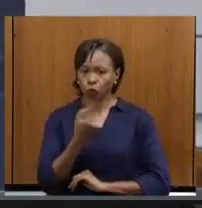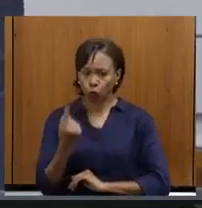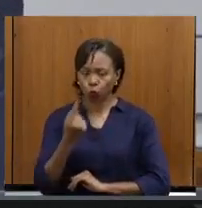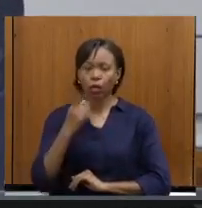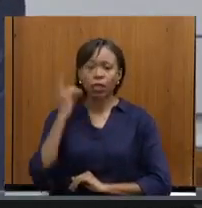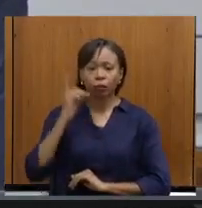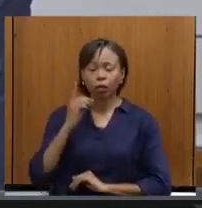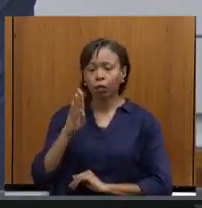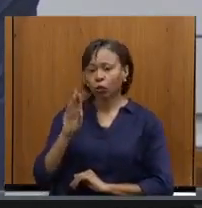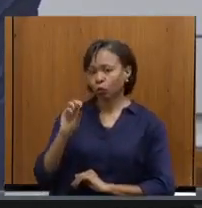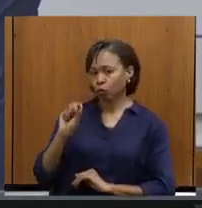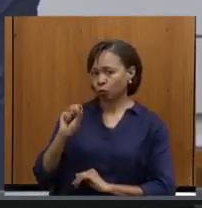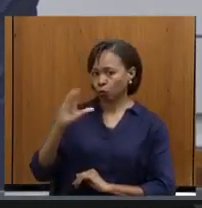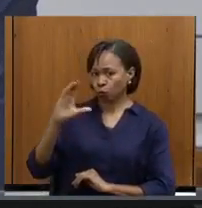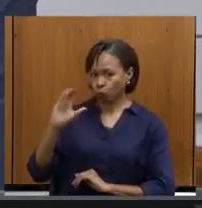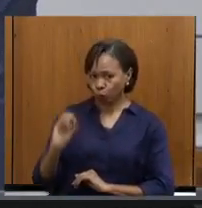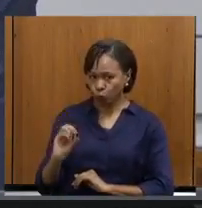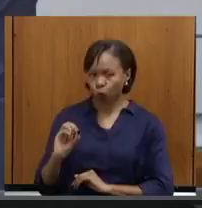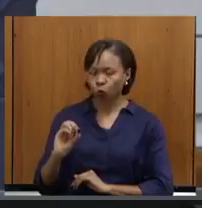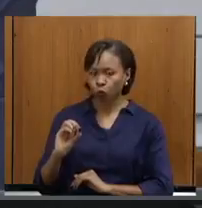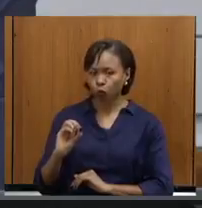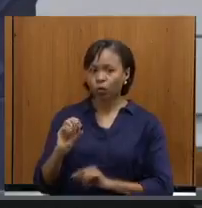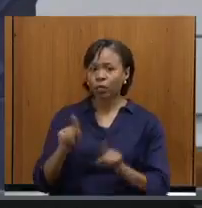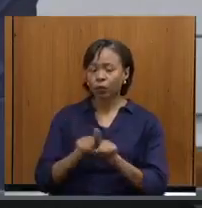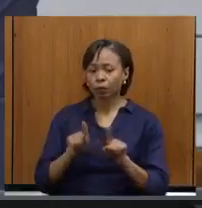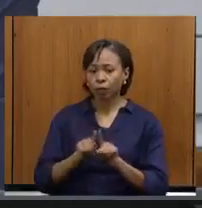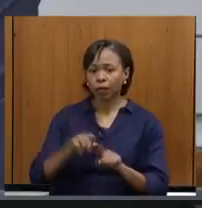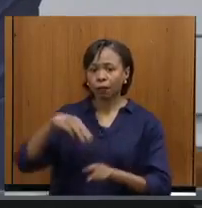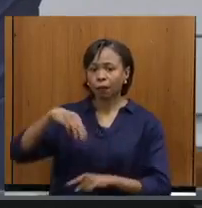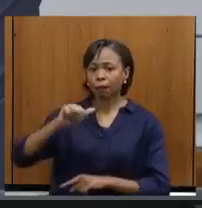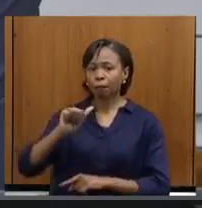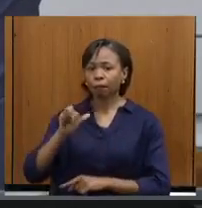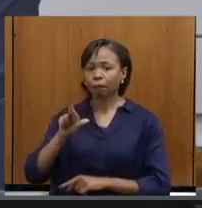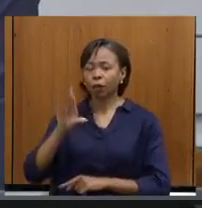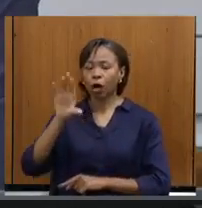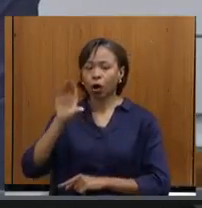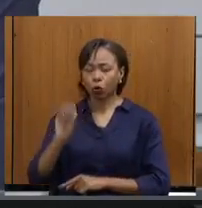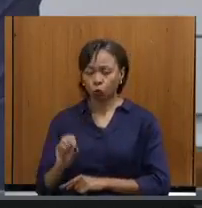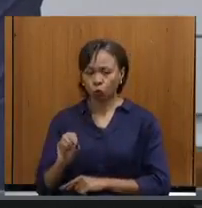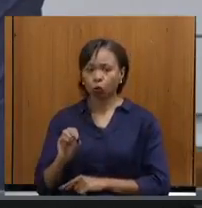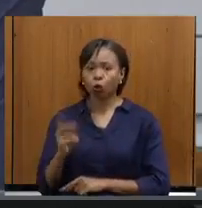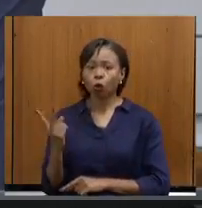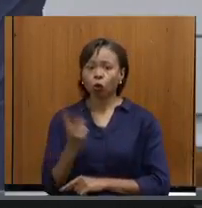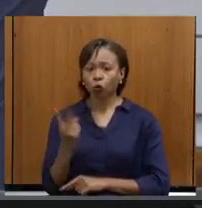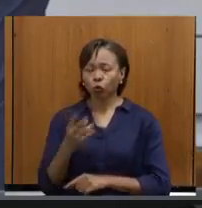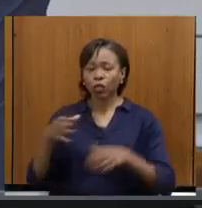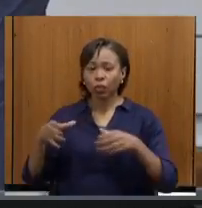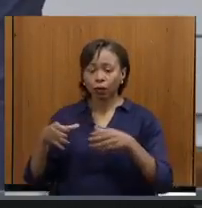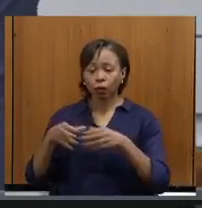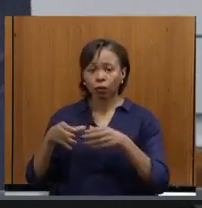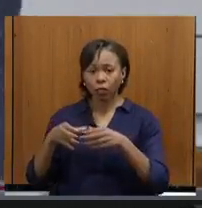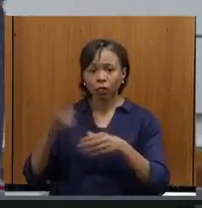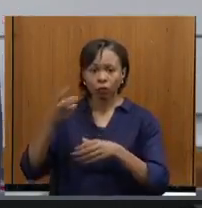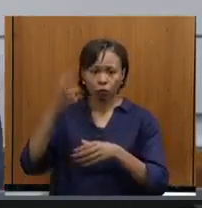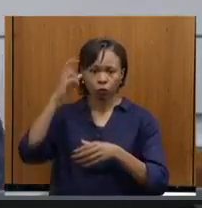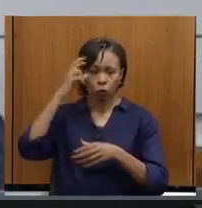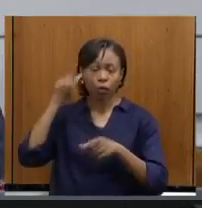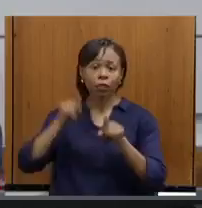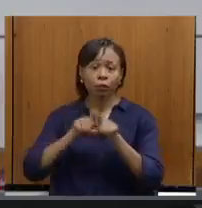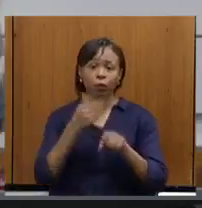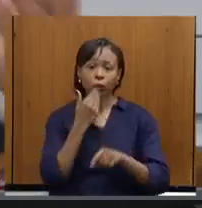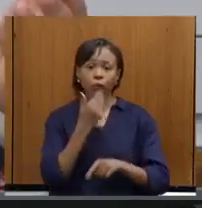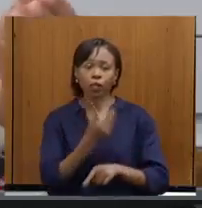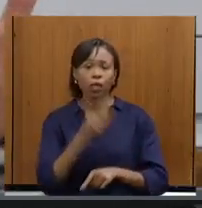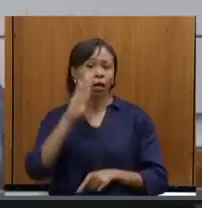deputado Bosco e deputado Mauro Tramonte, ambos pela Comissão de Cultura. E quero pedir também a